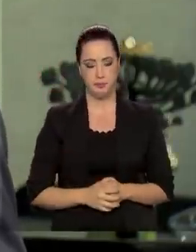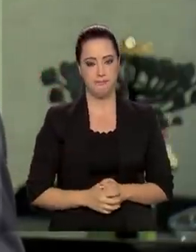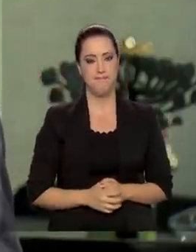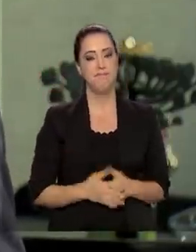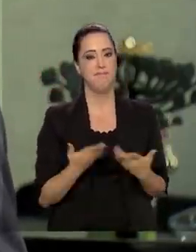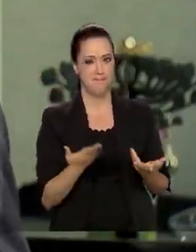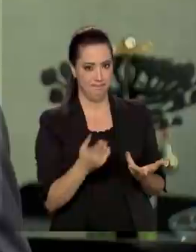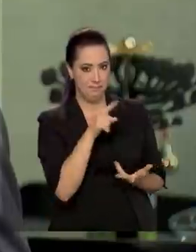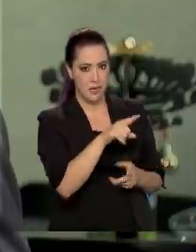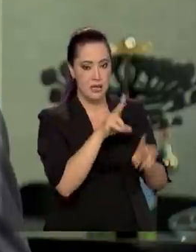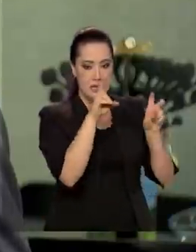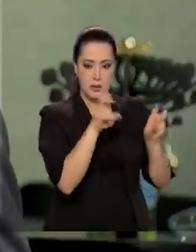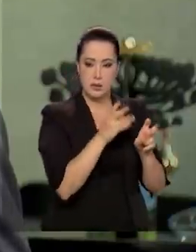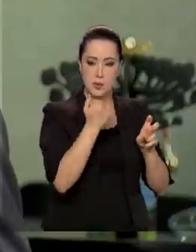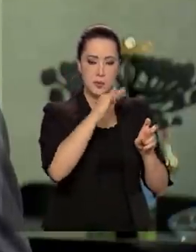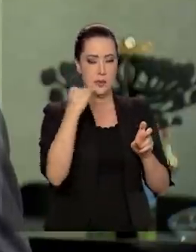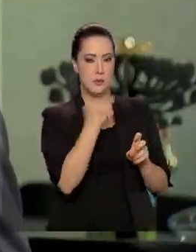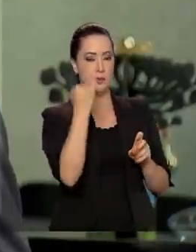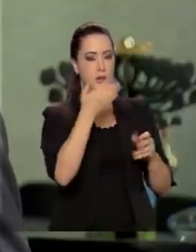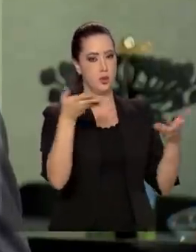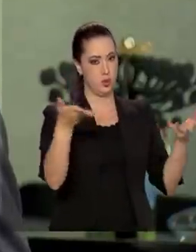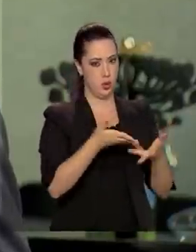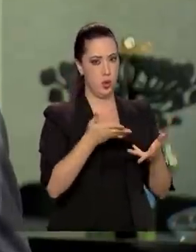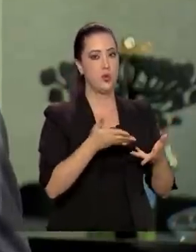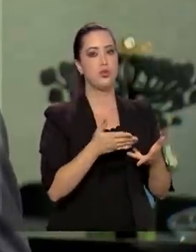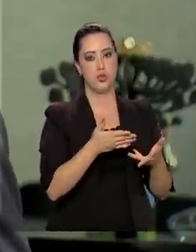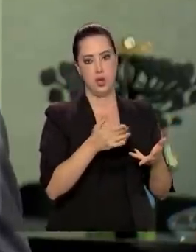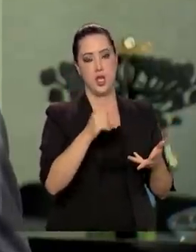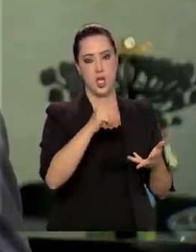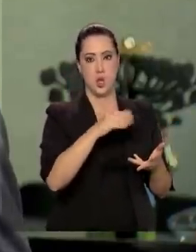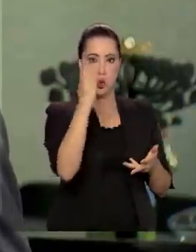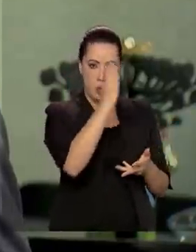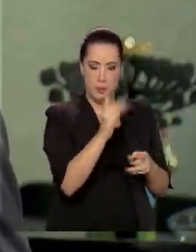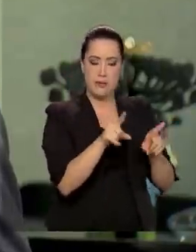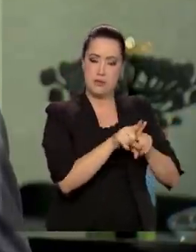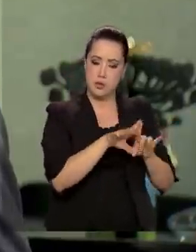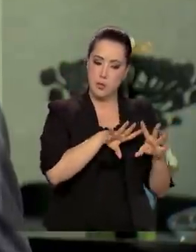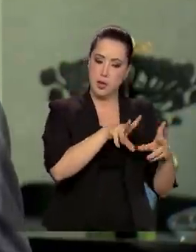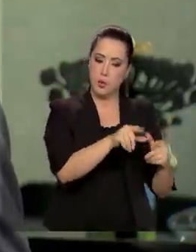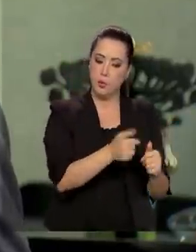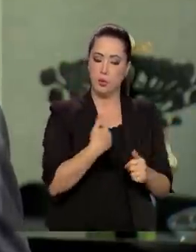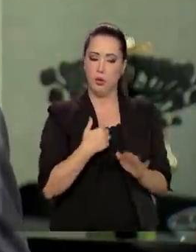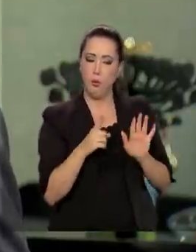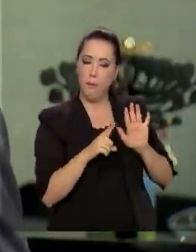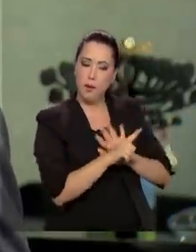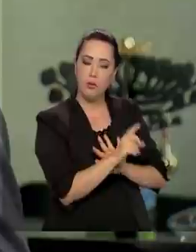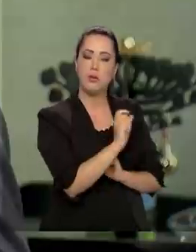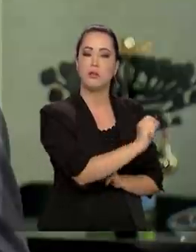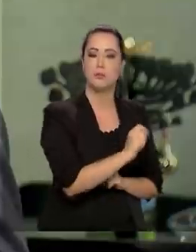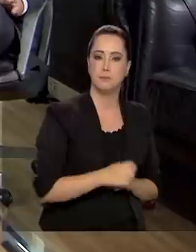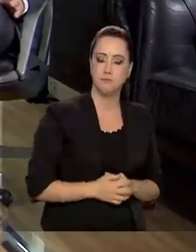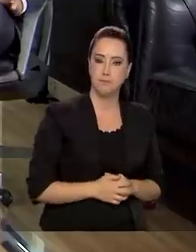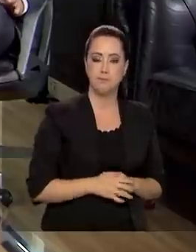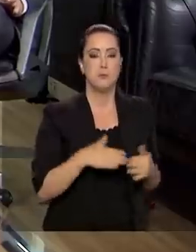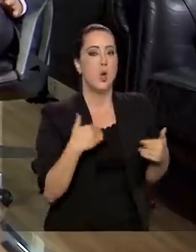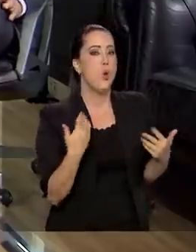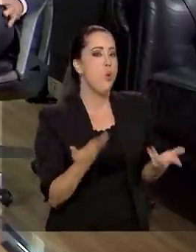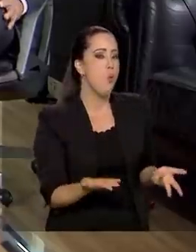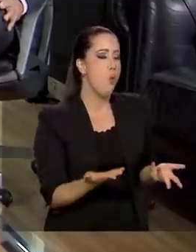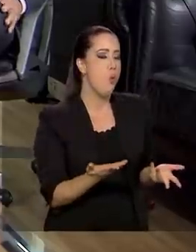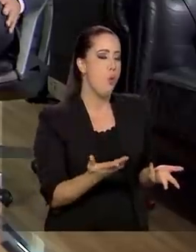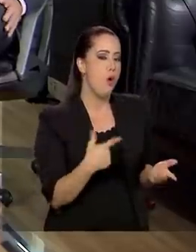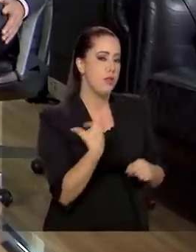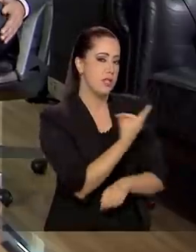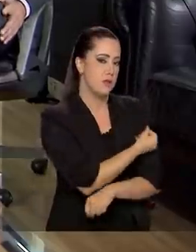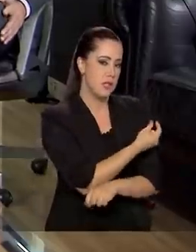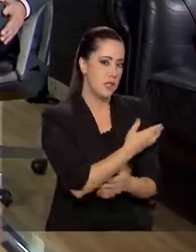o assunto mais importante do momento no Brasil e no mundo e eu queria ver com o senhor o seguinte. Há uma previsão de quando as vacinas começam